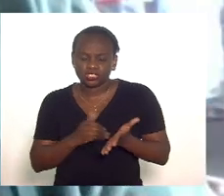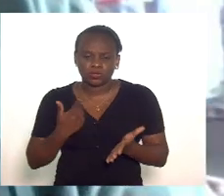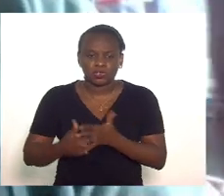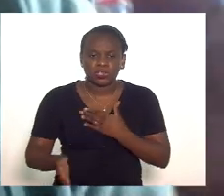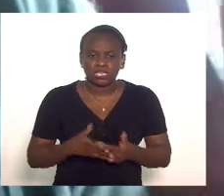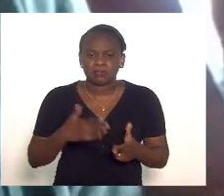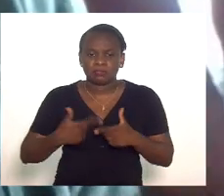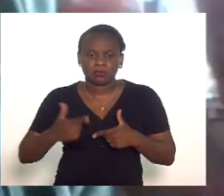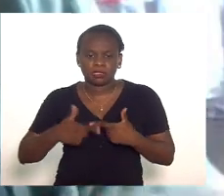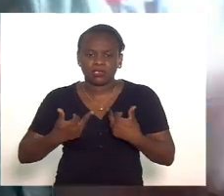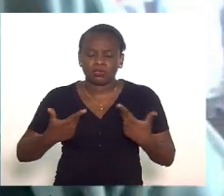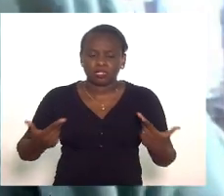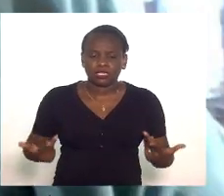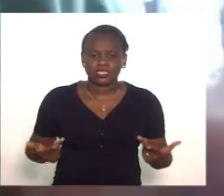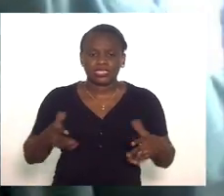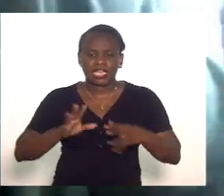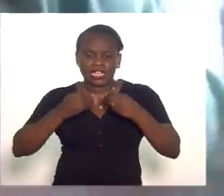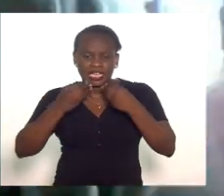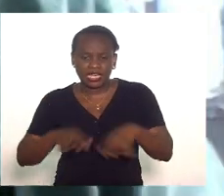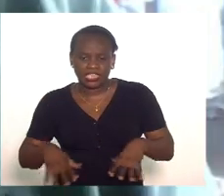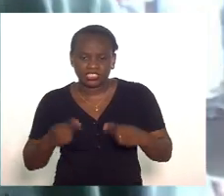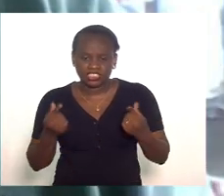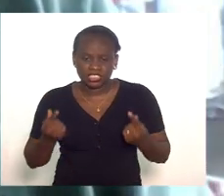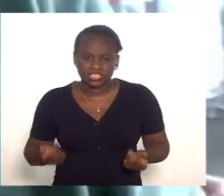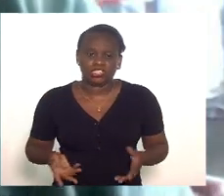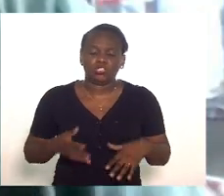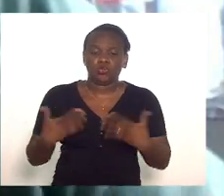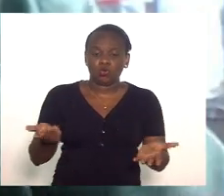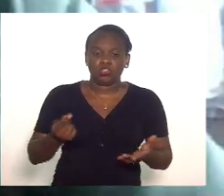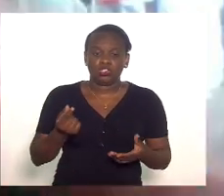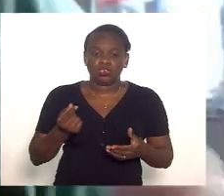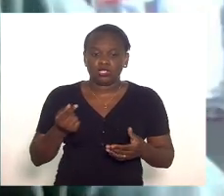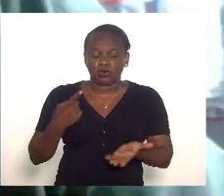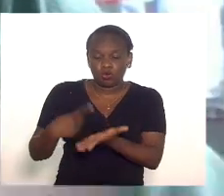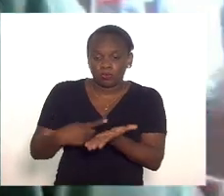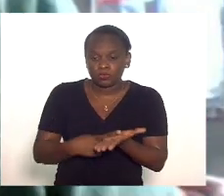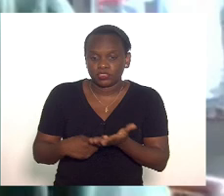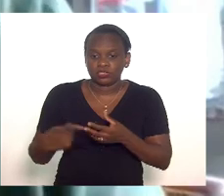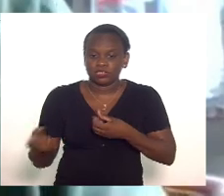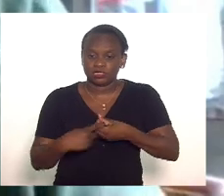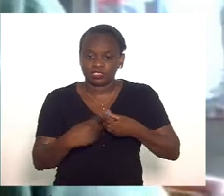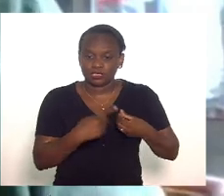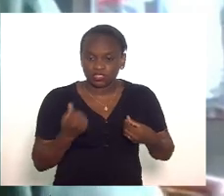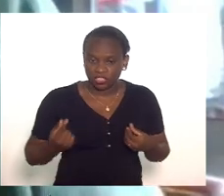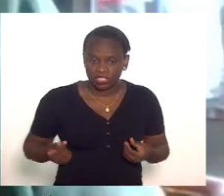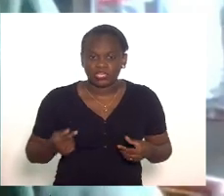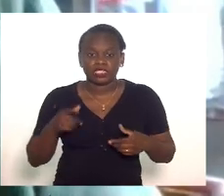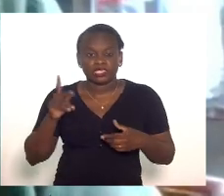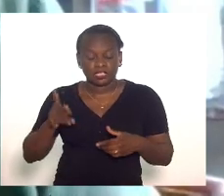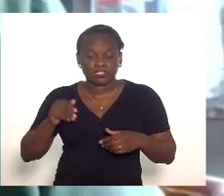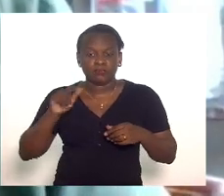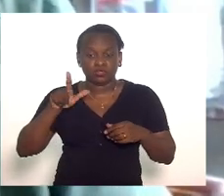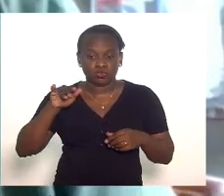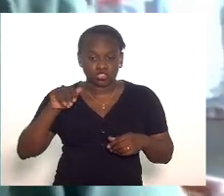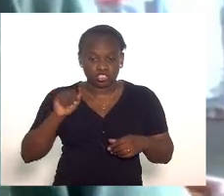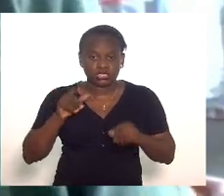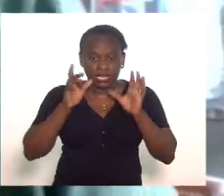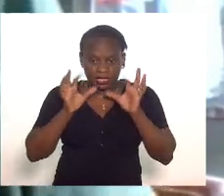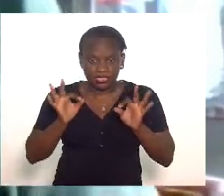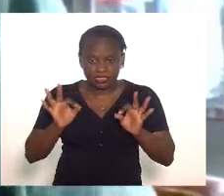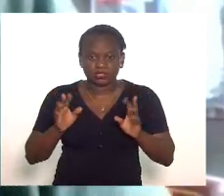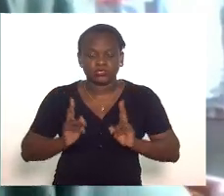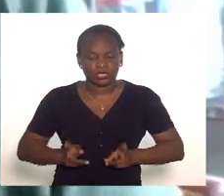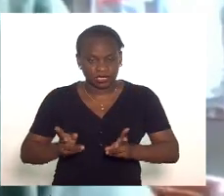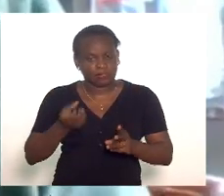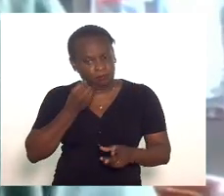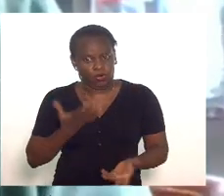questão em relação a gasto ou regime de recuperação fiscal deputado Luiz Paulo é sempre muito atento a isso e é bom que